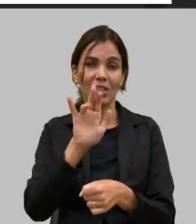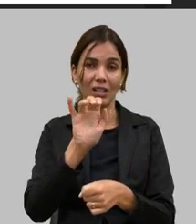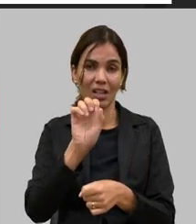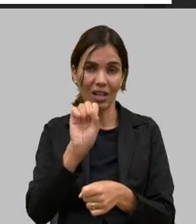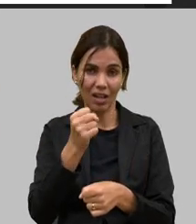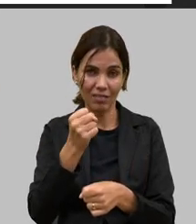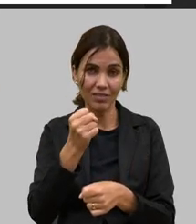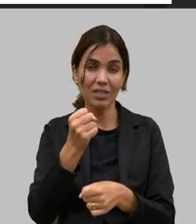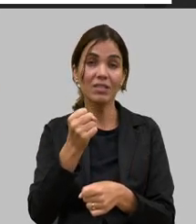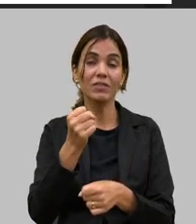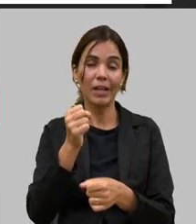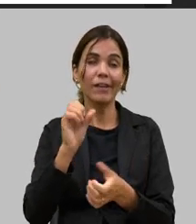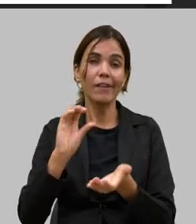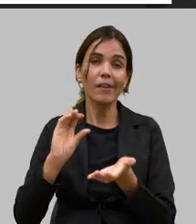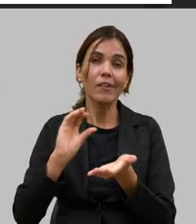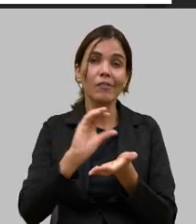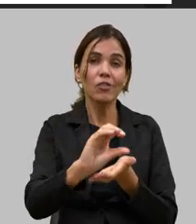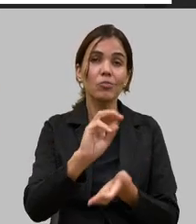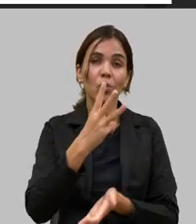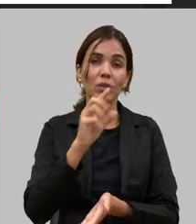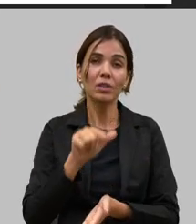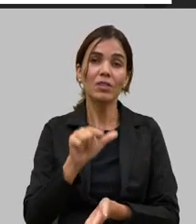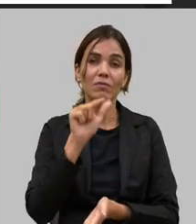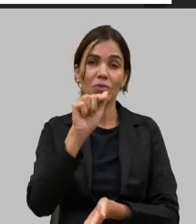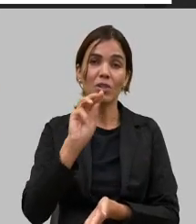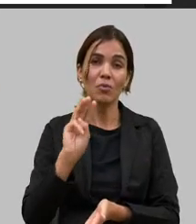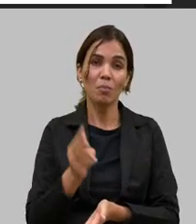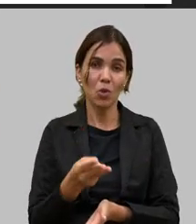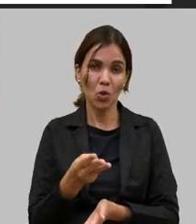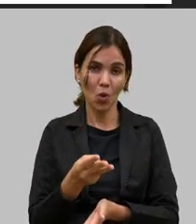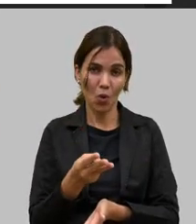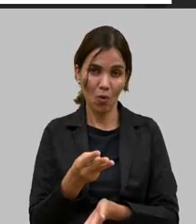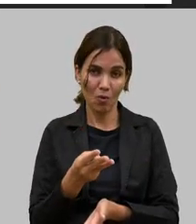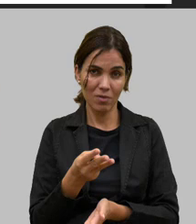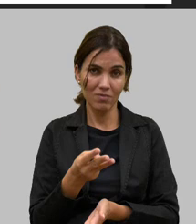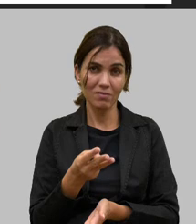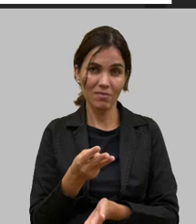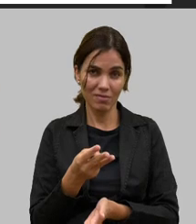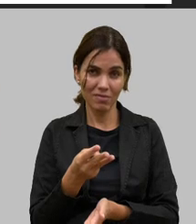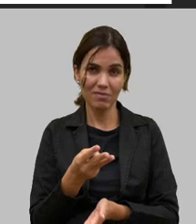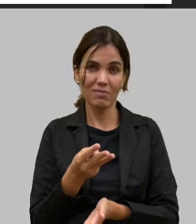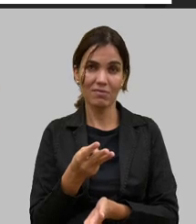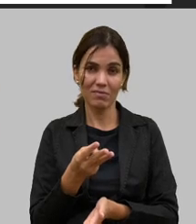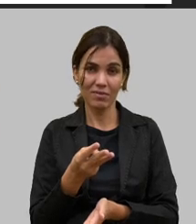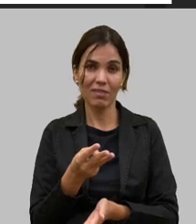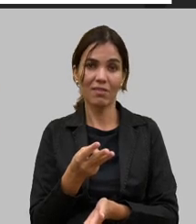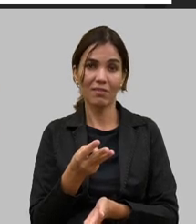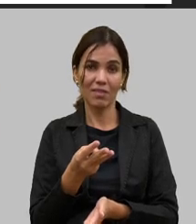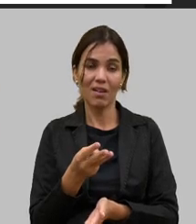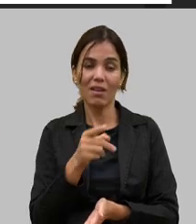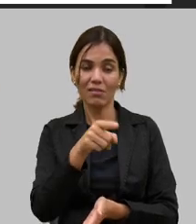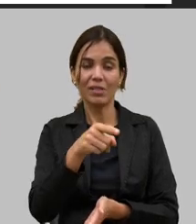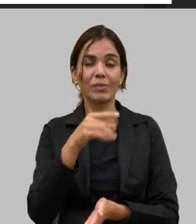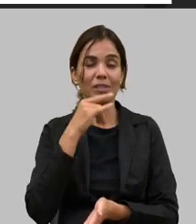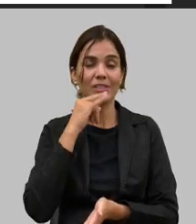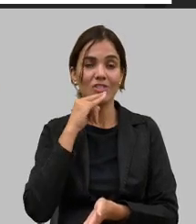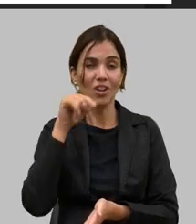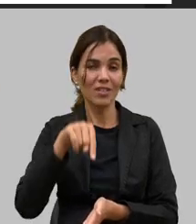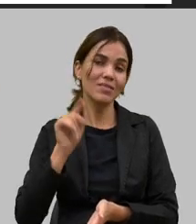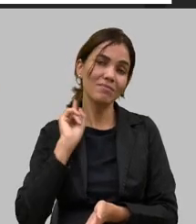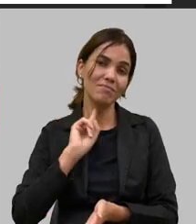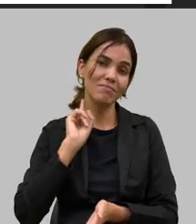conseguimos colocar lá para poder viabilizar agora sem dúvida nenhuma os laudos para a questão da cachaça em Minas Gerais